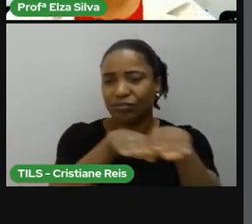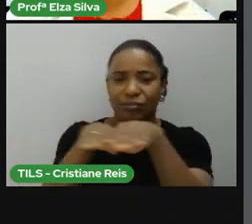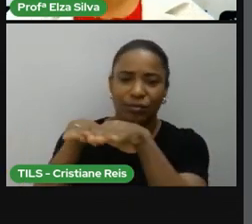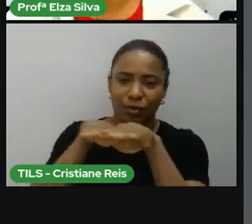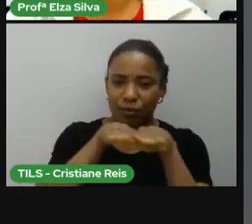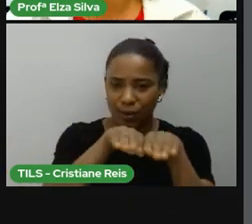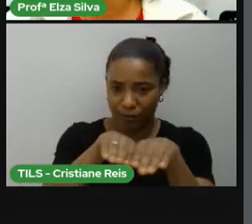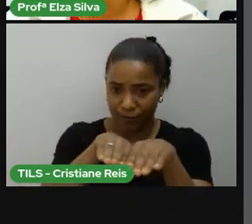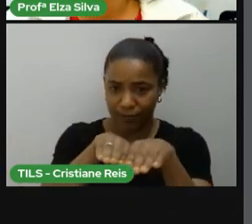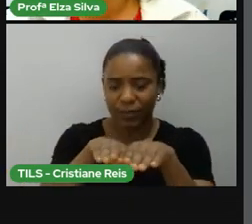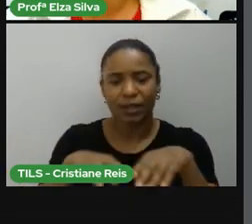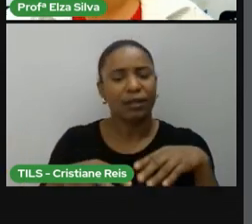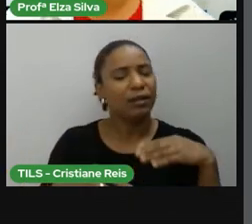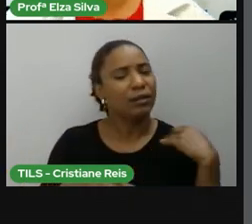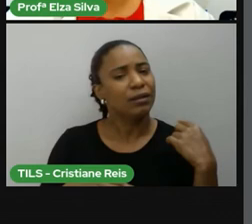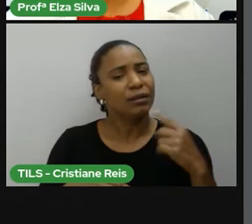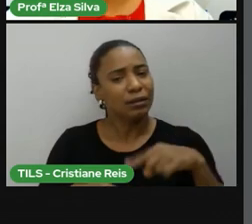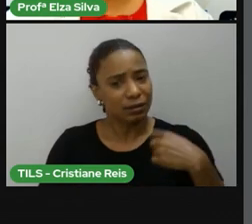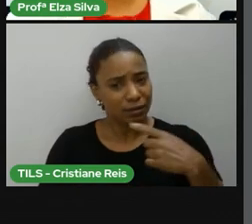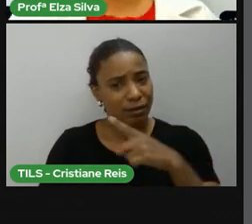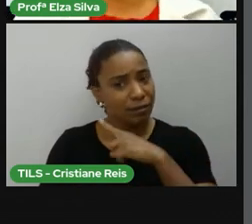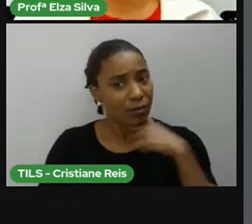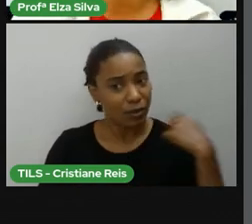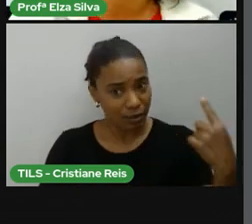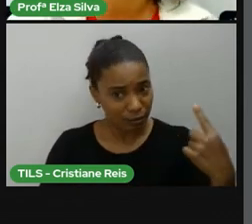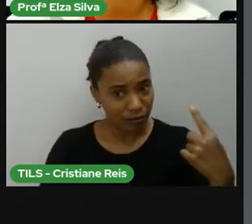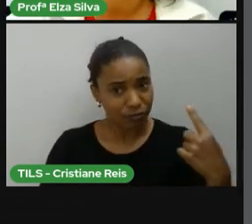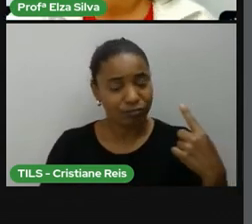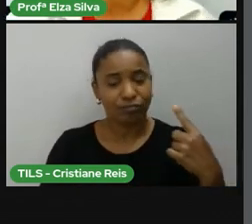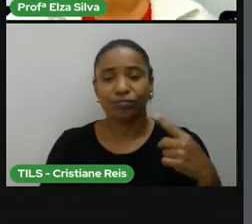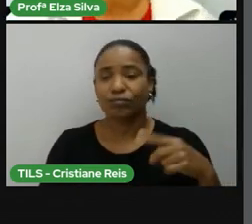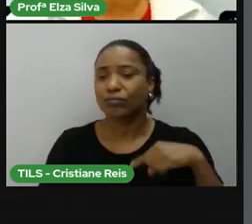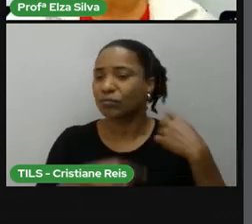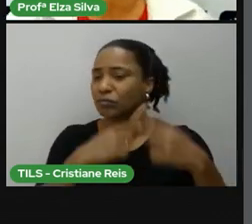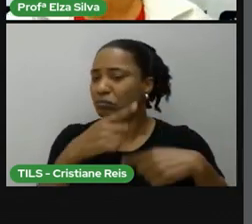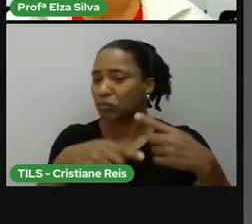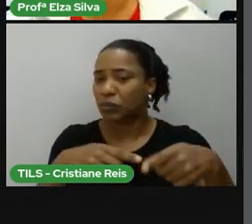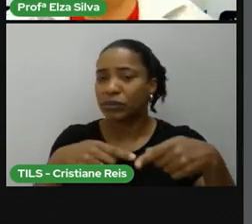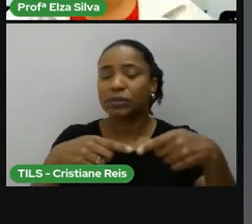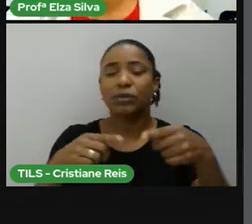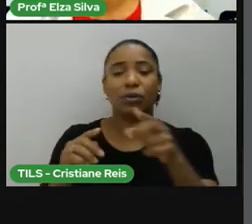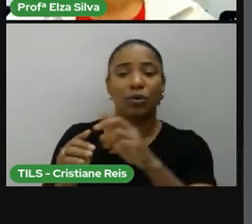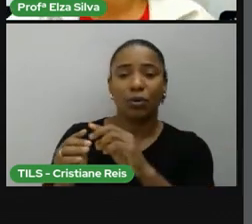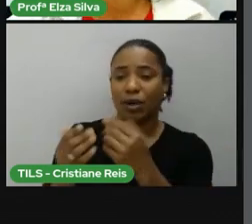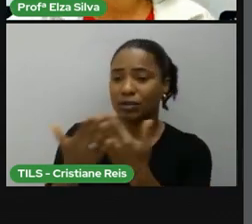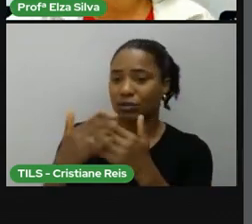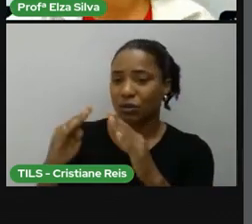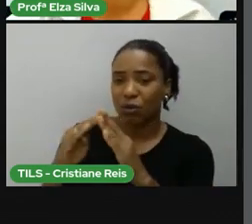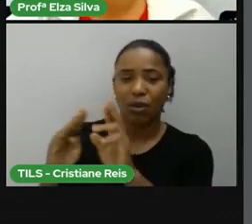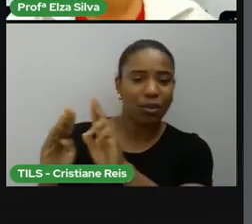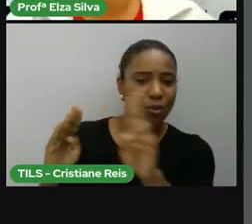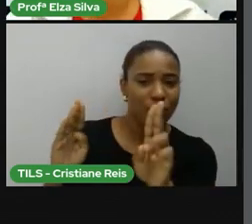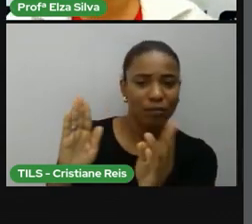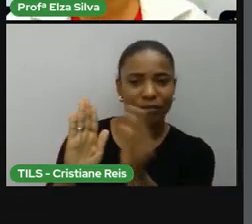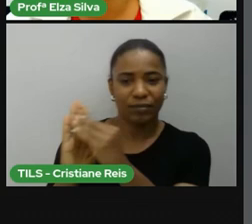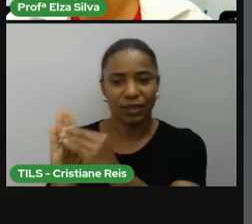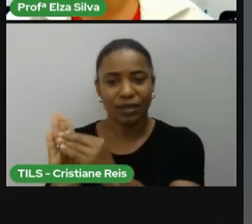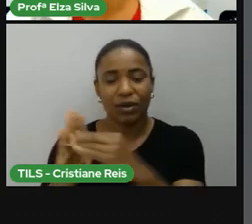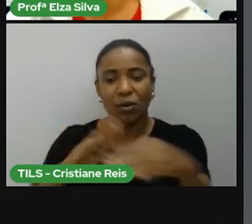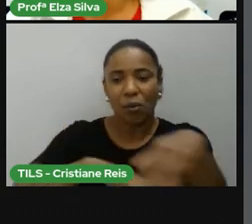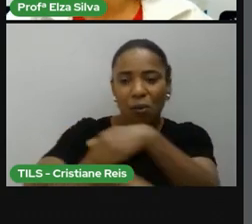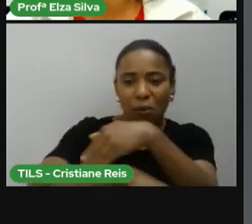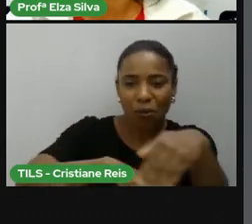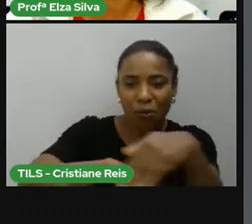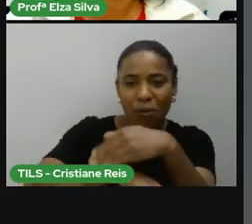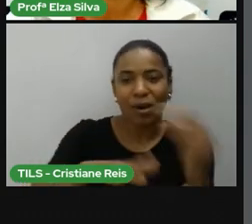Após a sua morte, ele teve seu nome colocado em várias escolas, ruas, bibliotecas